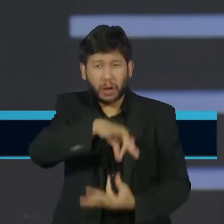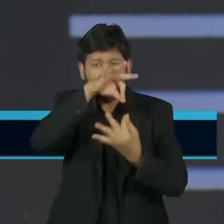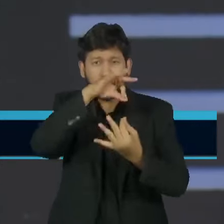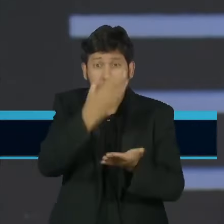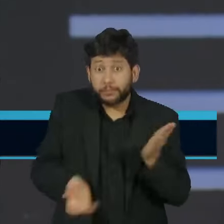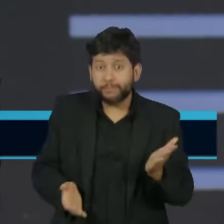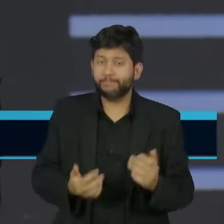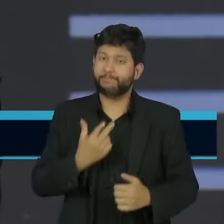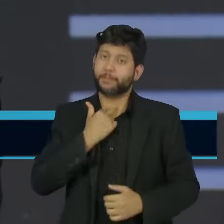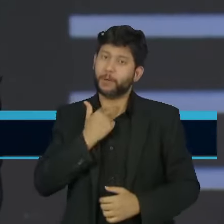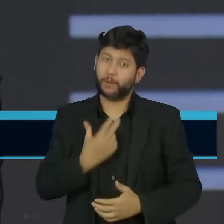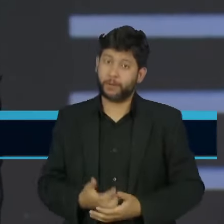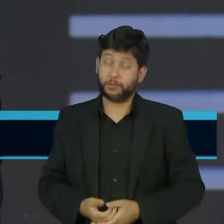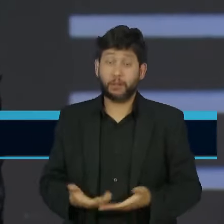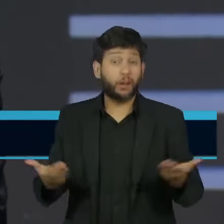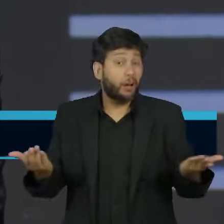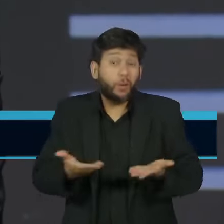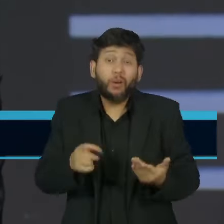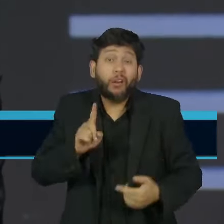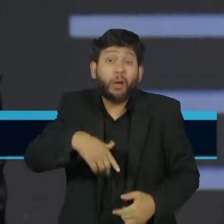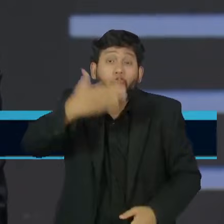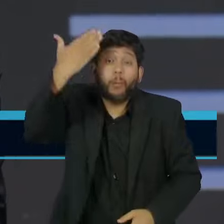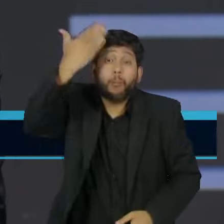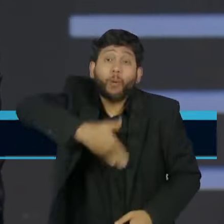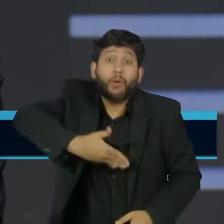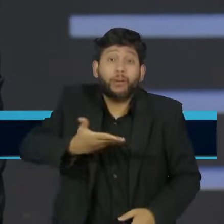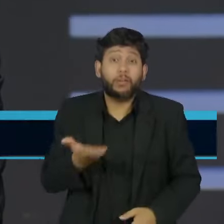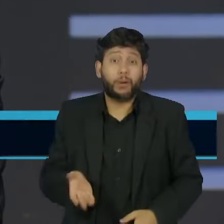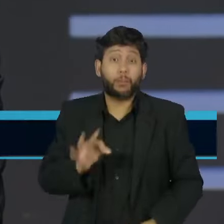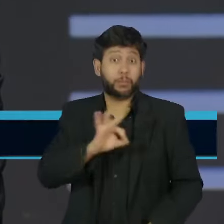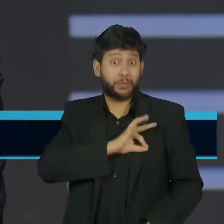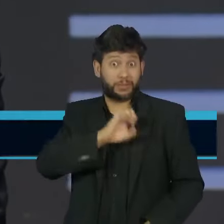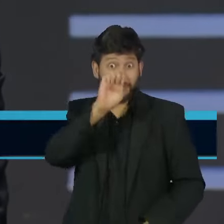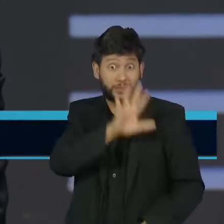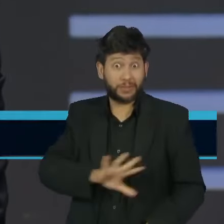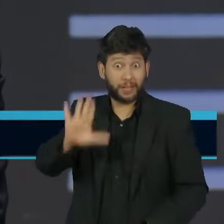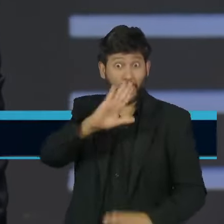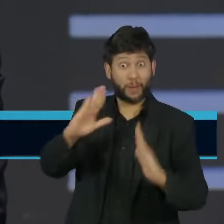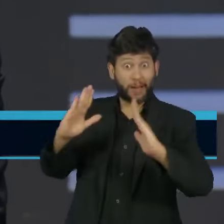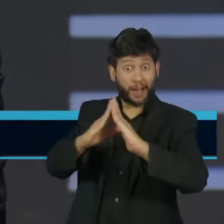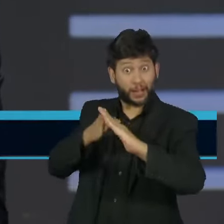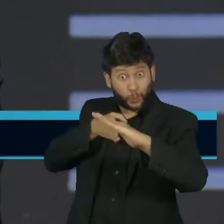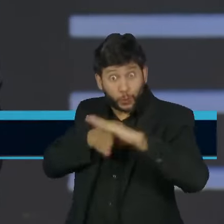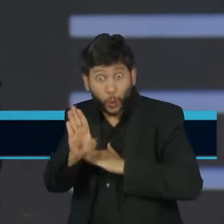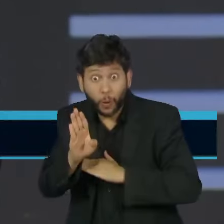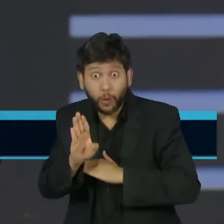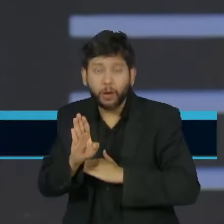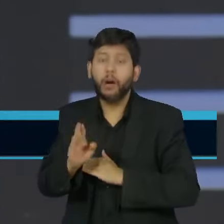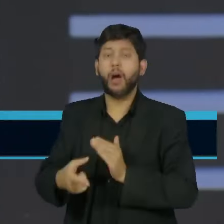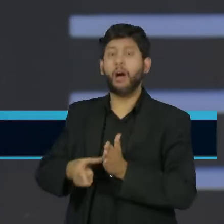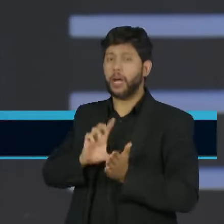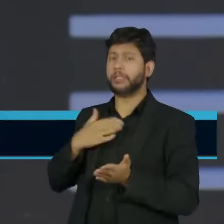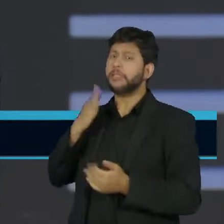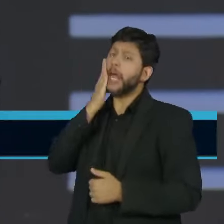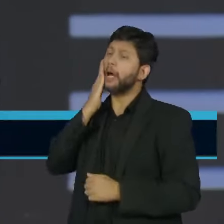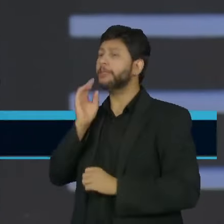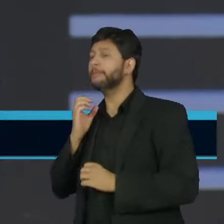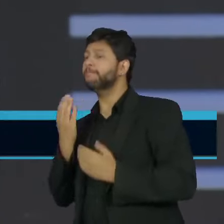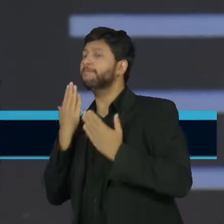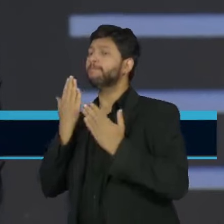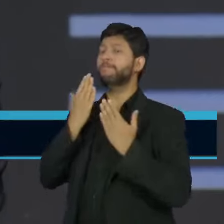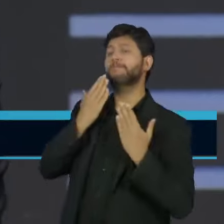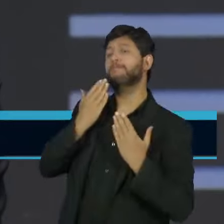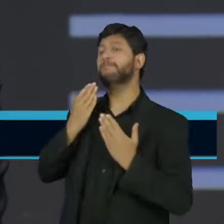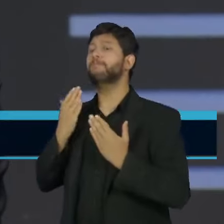questão de prova. E a Polícia Federal só entrou lá, realmente, porque encontrou indícios suficientes para que essa operação